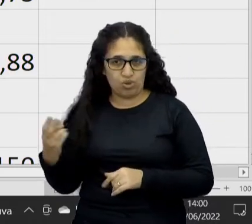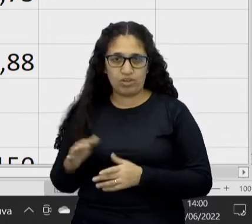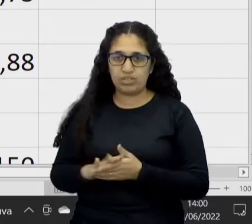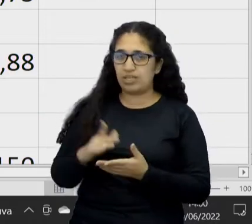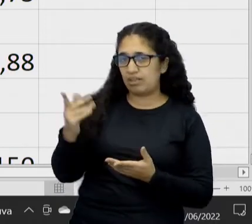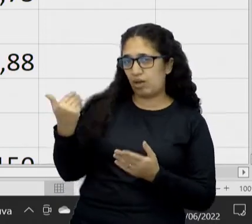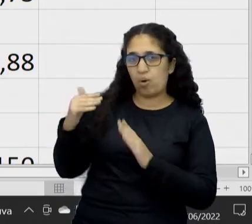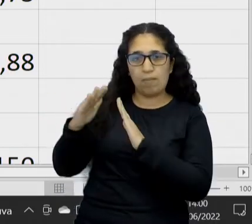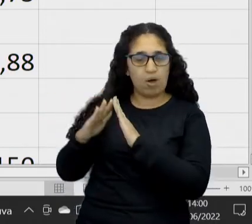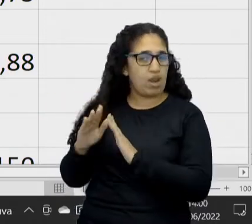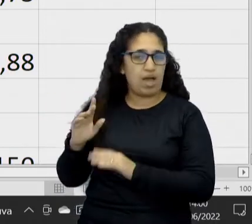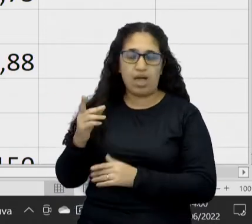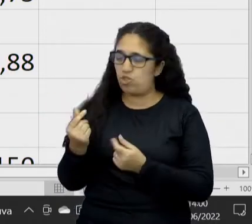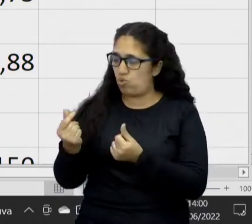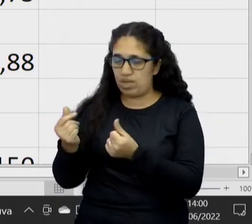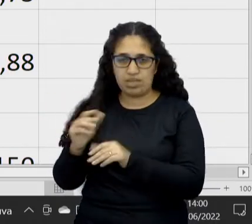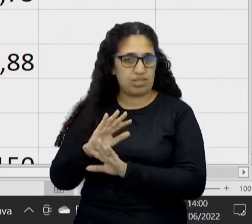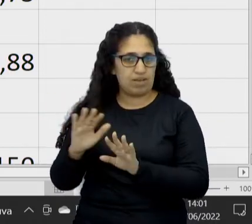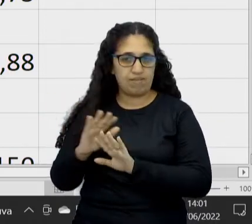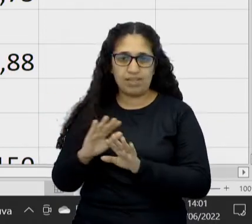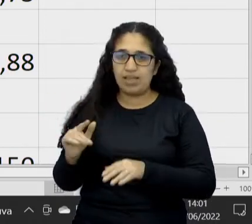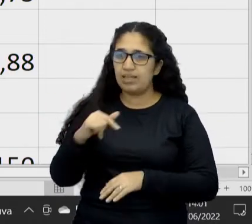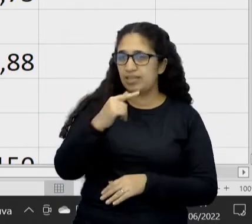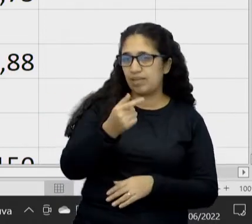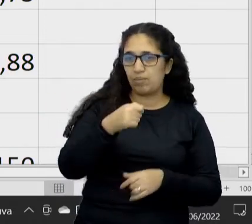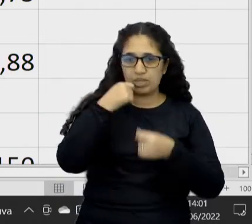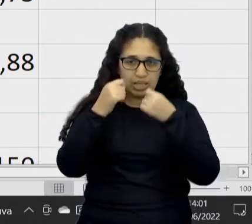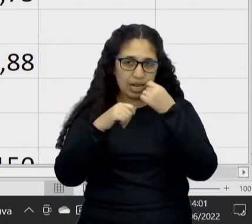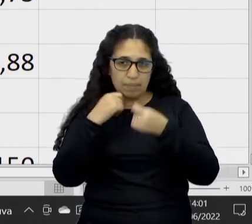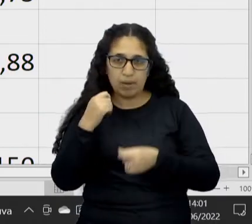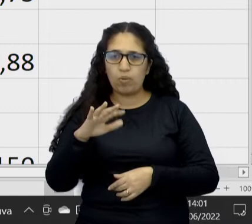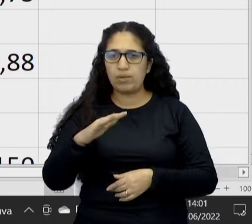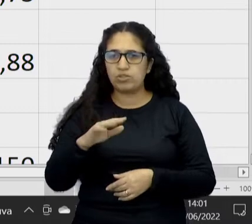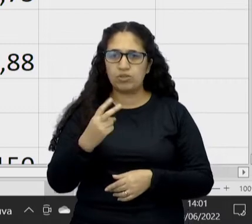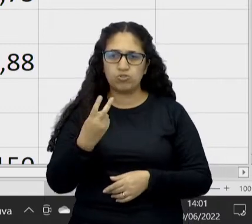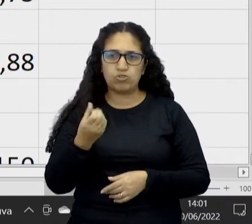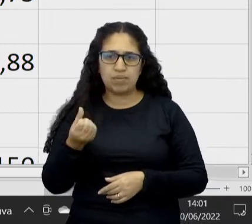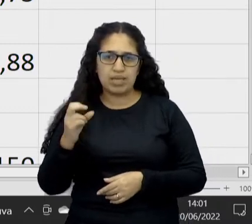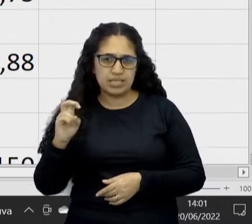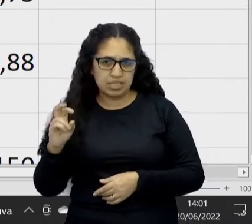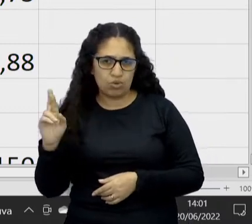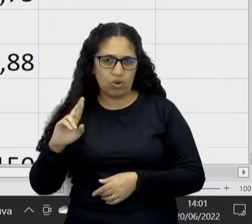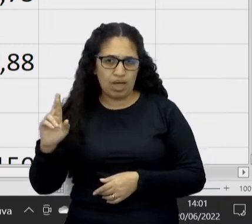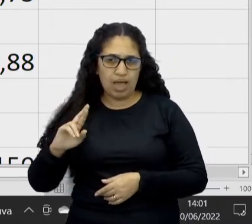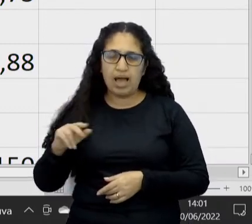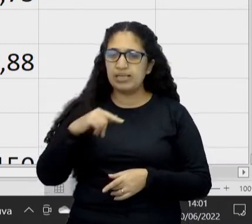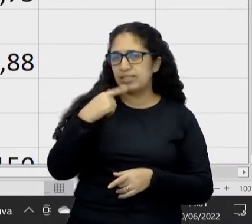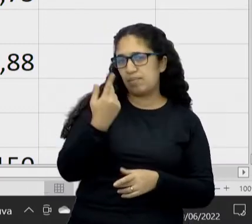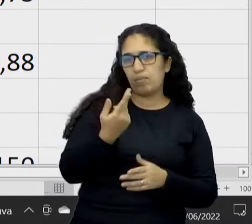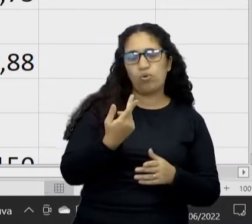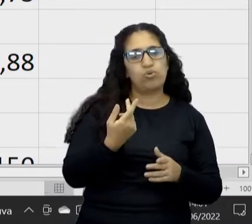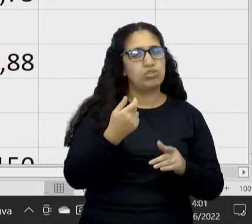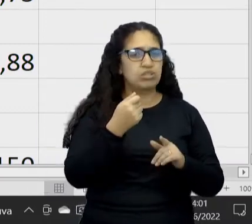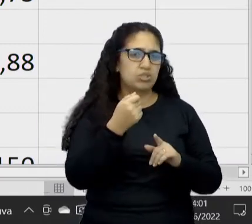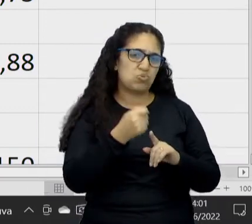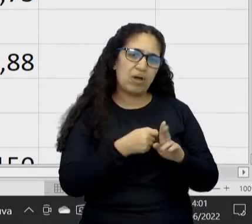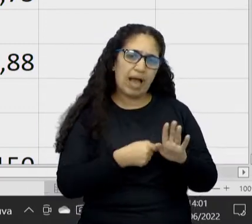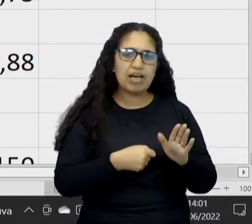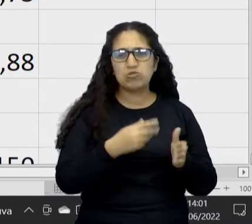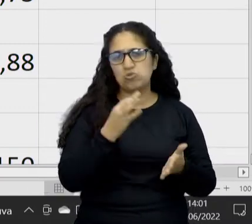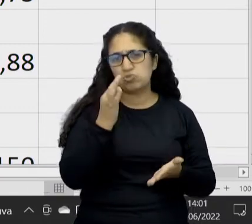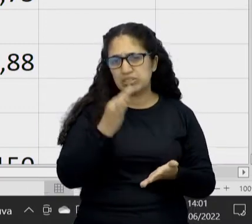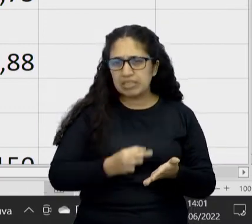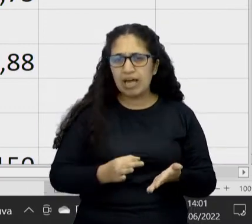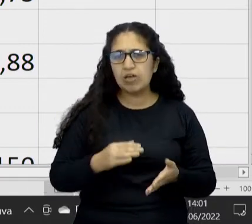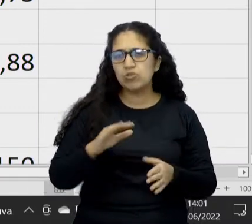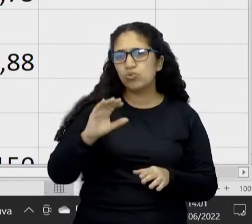alimentação ela gastava aí em torno de R$300. E tinha gastos fixos, que era condomínio, luz, internet, transporte, telefone,